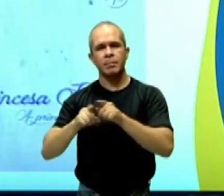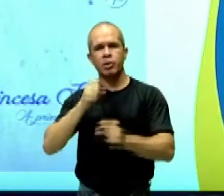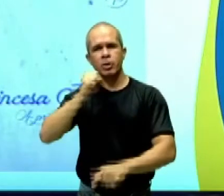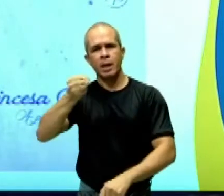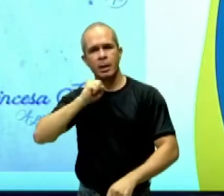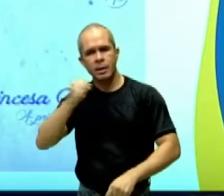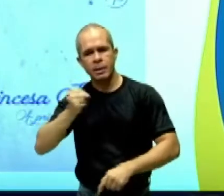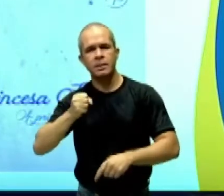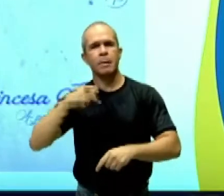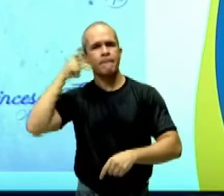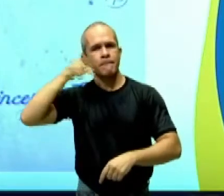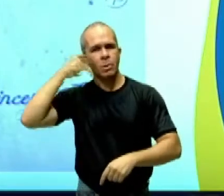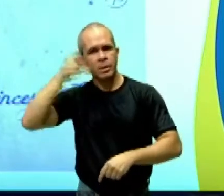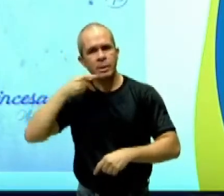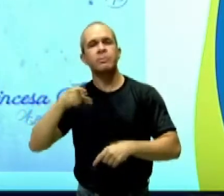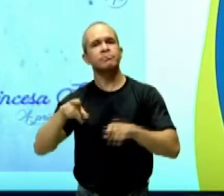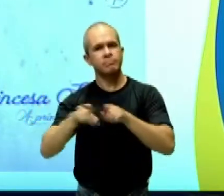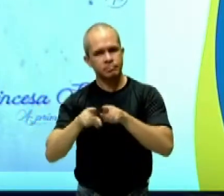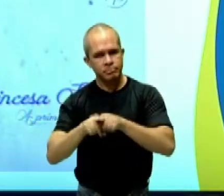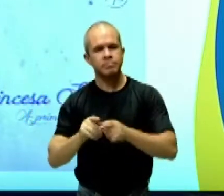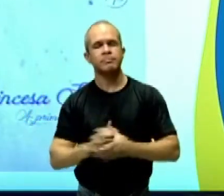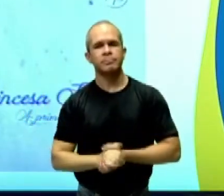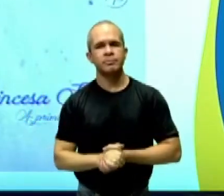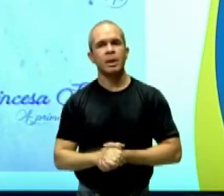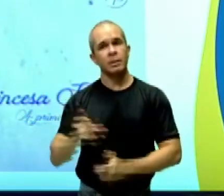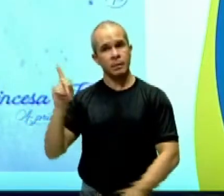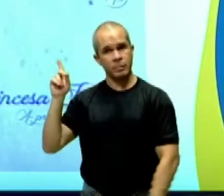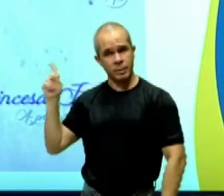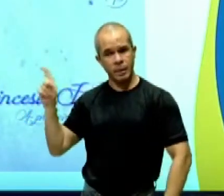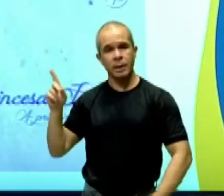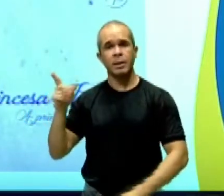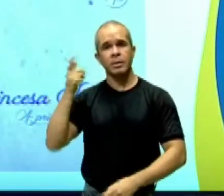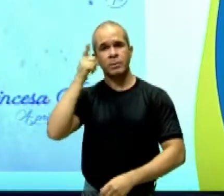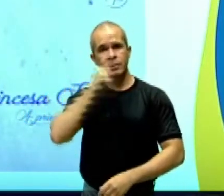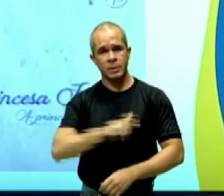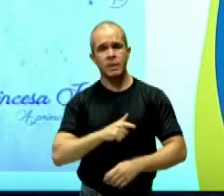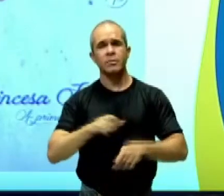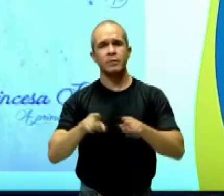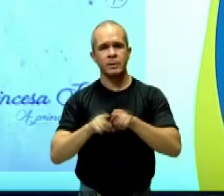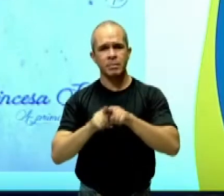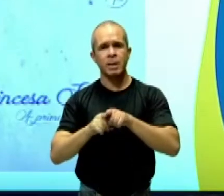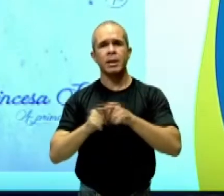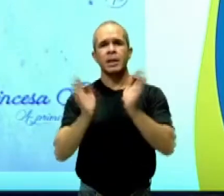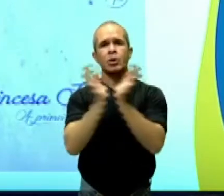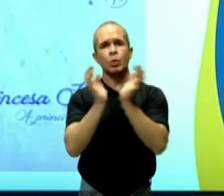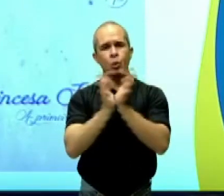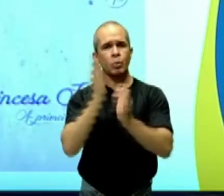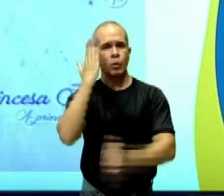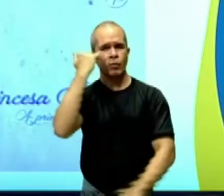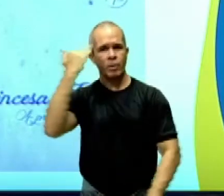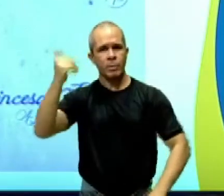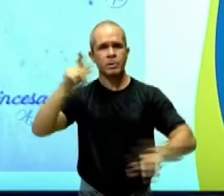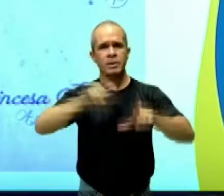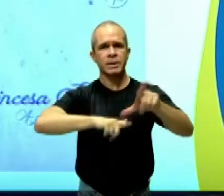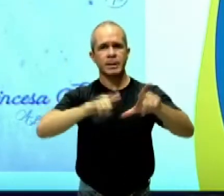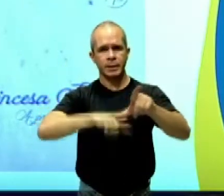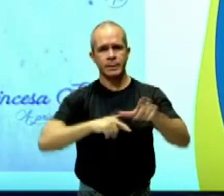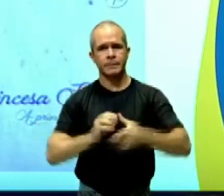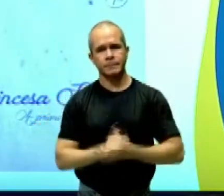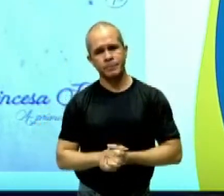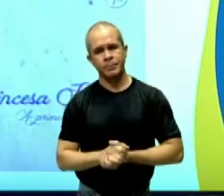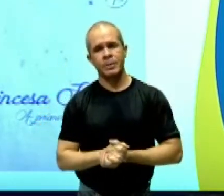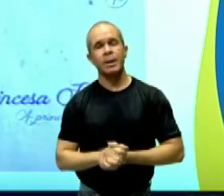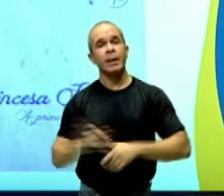político, e foi, inclusive, fundou a cadeira número 21 da Academia Brasileira de Letras, um negro. Olha só,